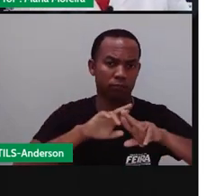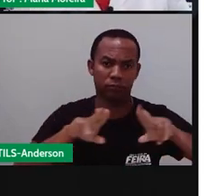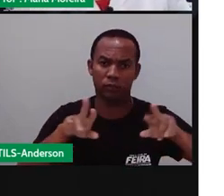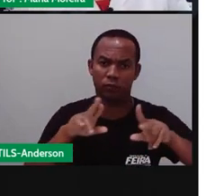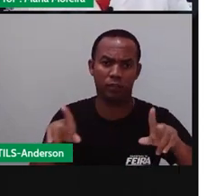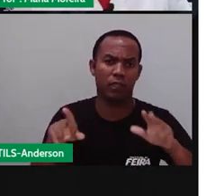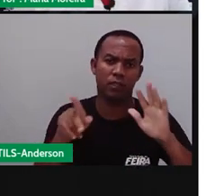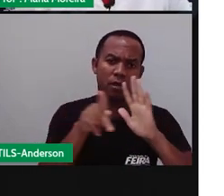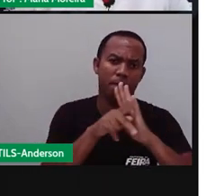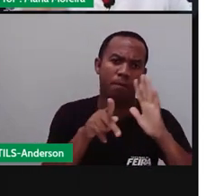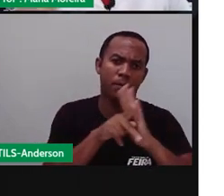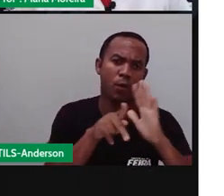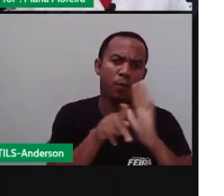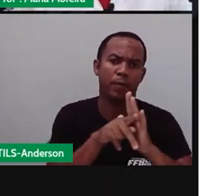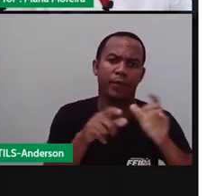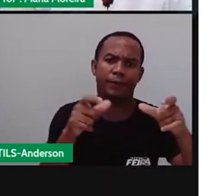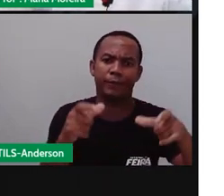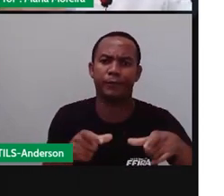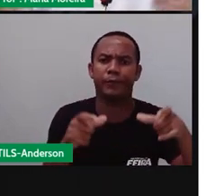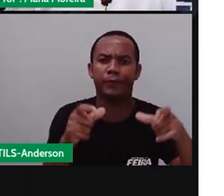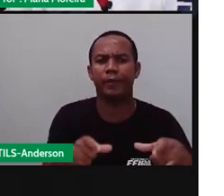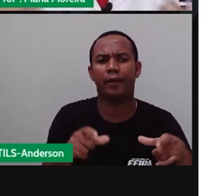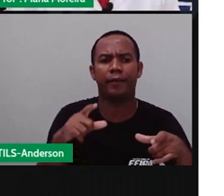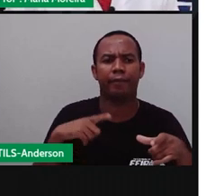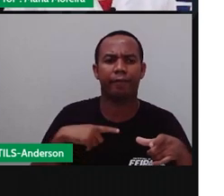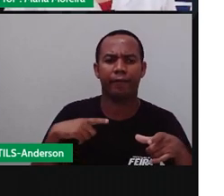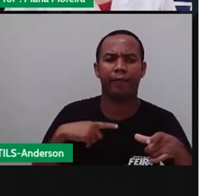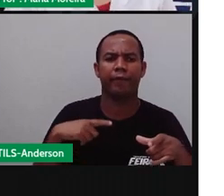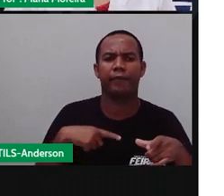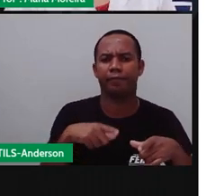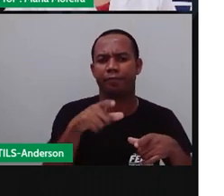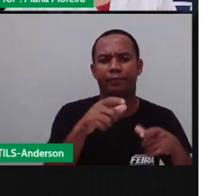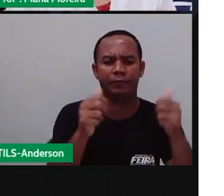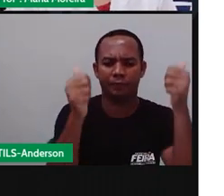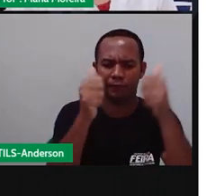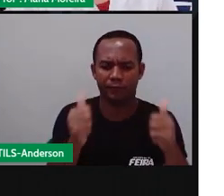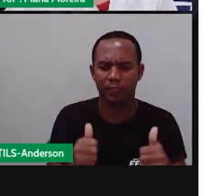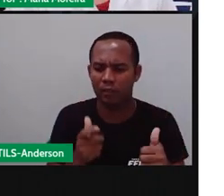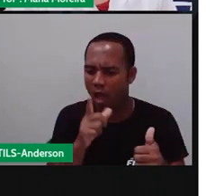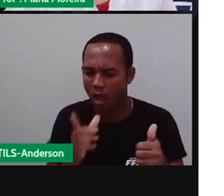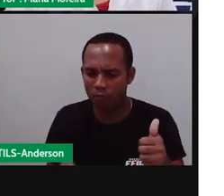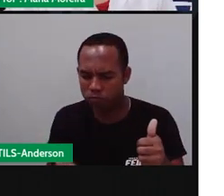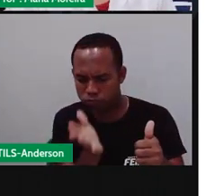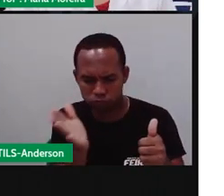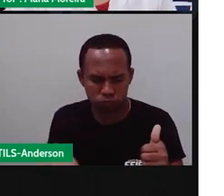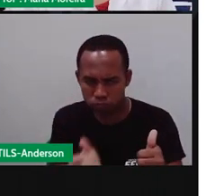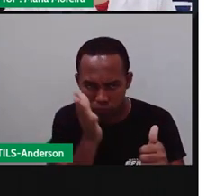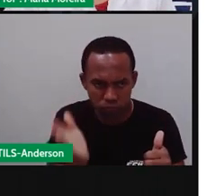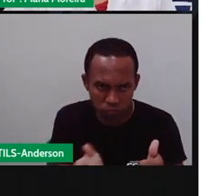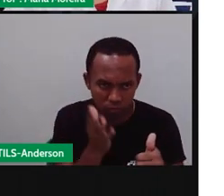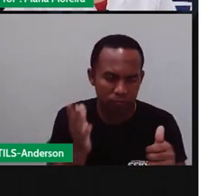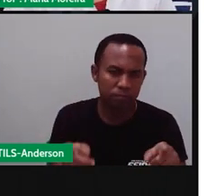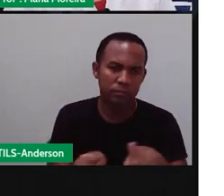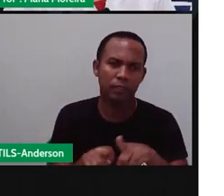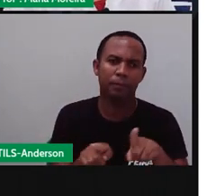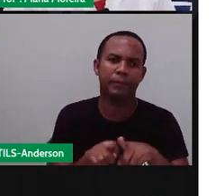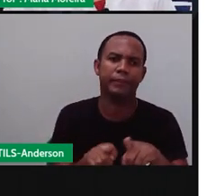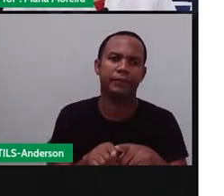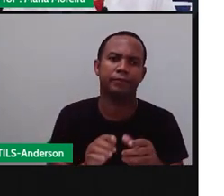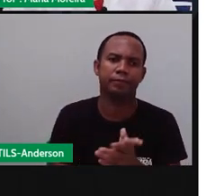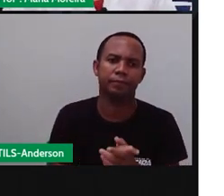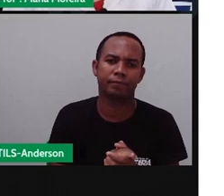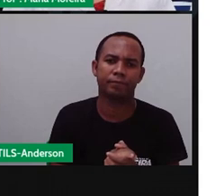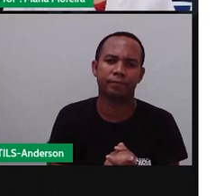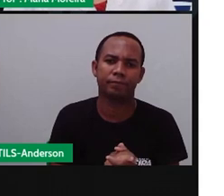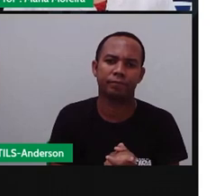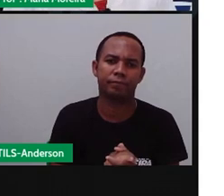muito religiosa, e as pessoas fazem o quê? A lavagem desse santo, né? E aí, na imagem, a tem justamente esse momento, né?